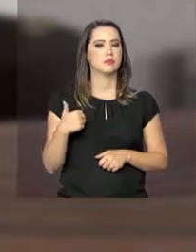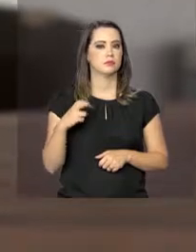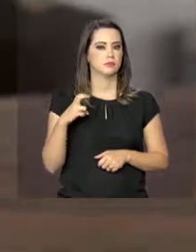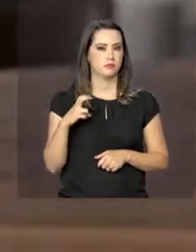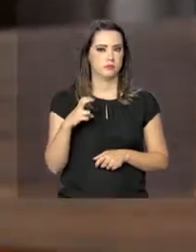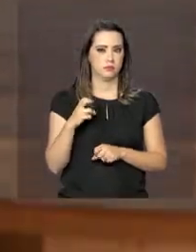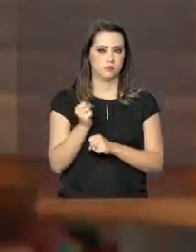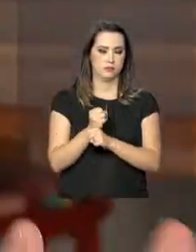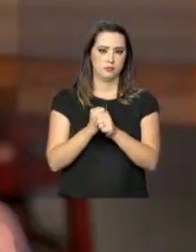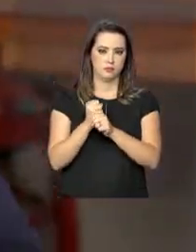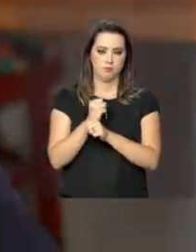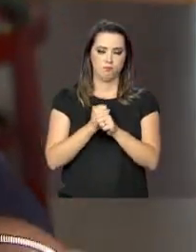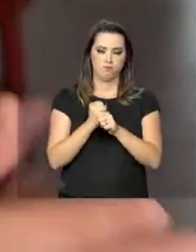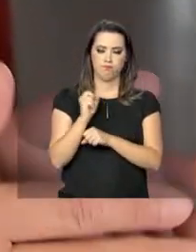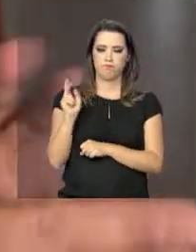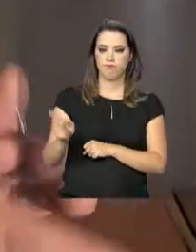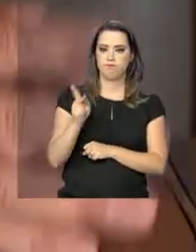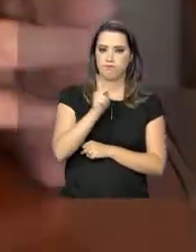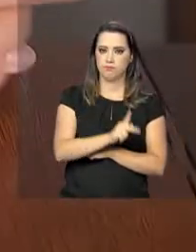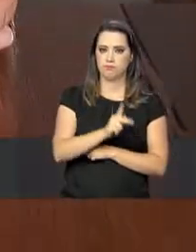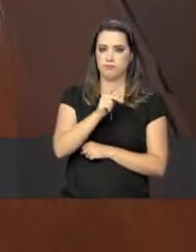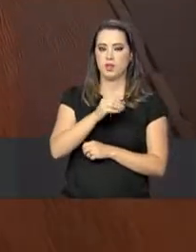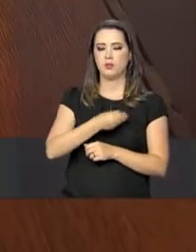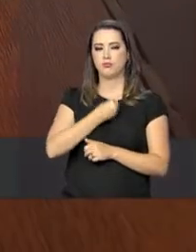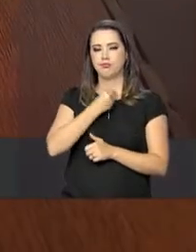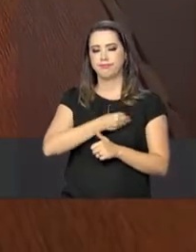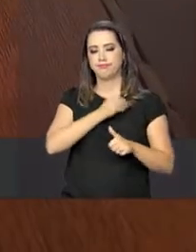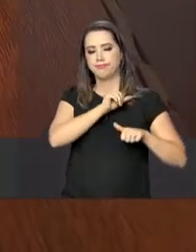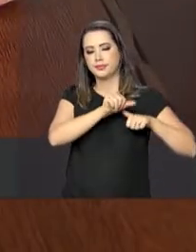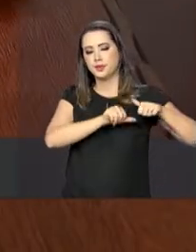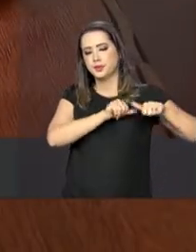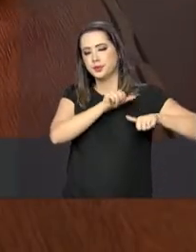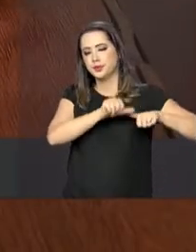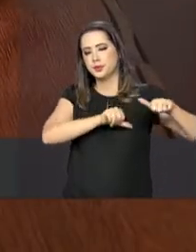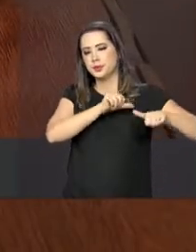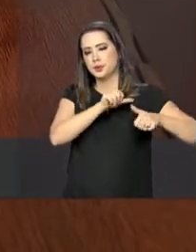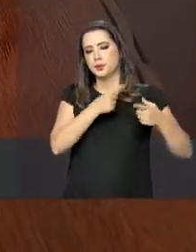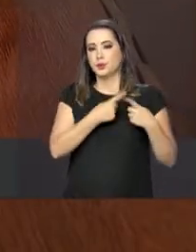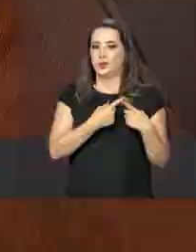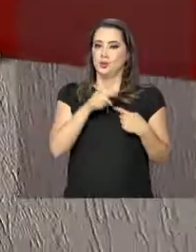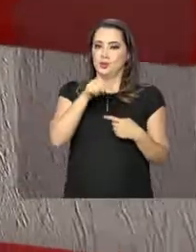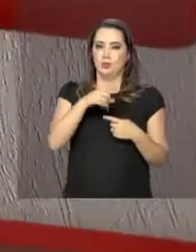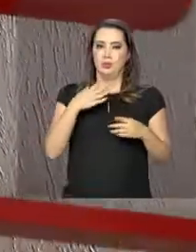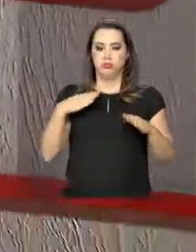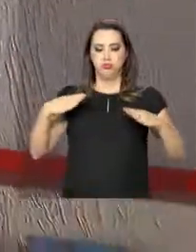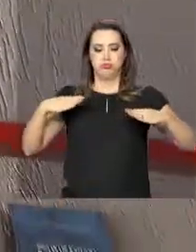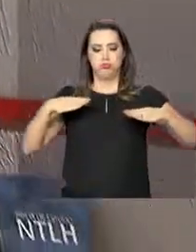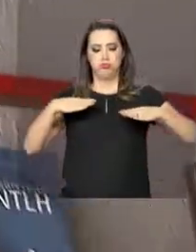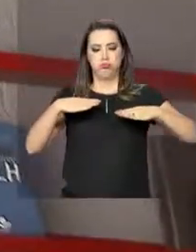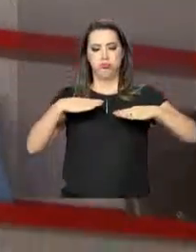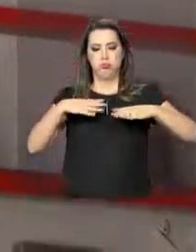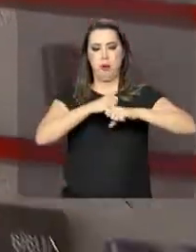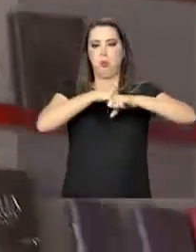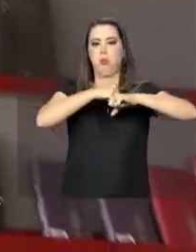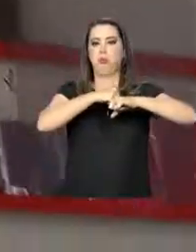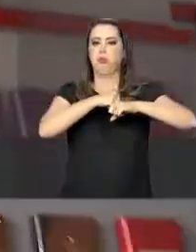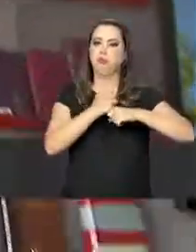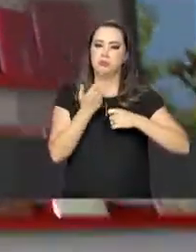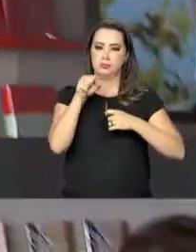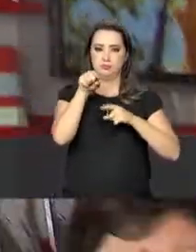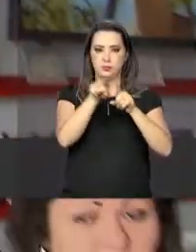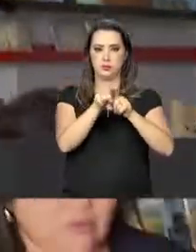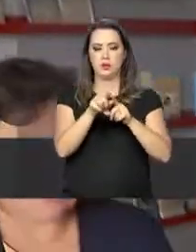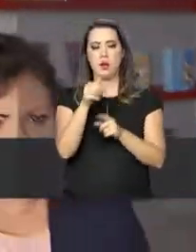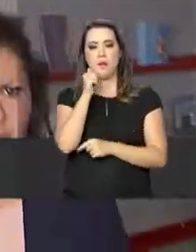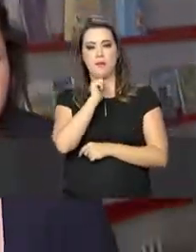professora teve a sua vida transformada numa noite de domingo por um acidente de carro. Ela, o marido e os dois filhos